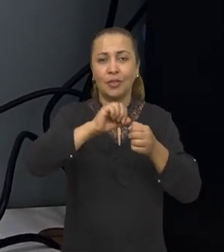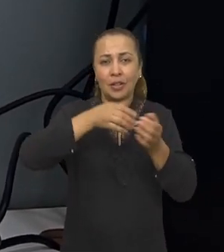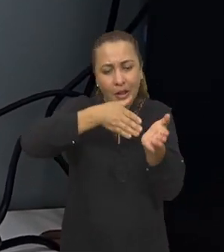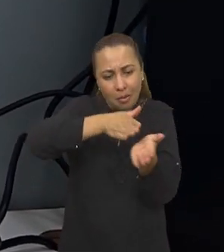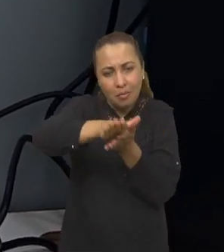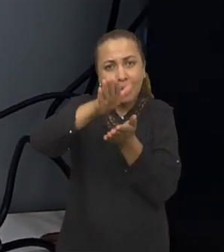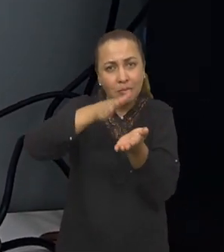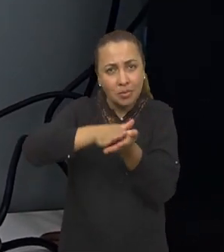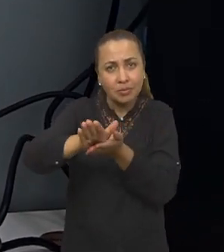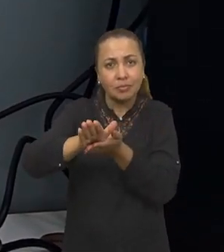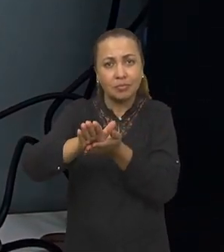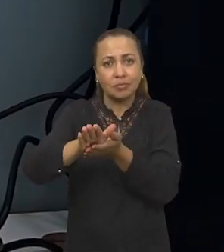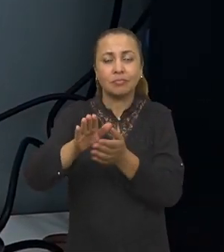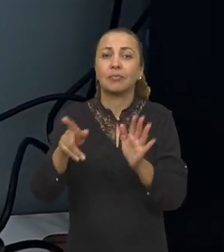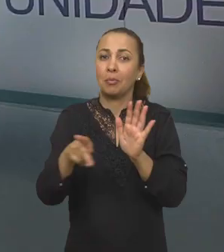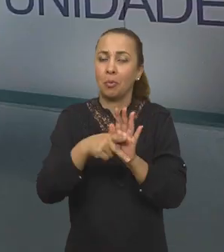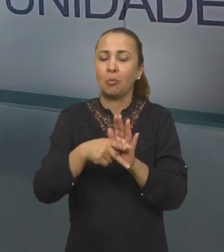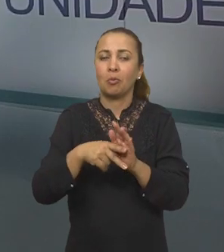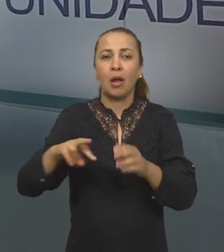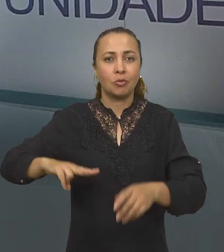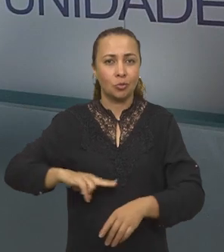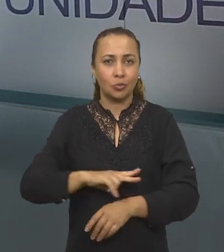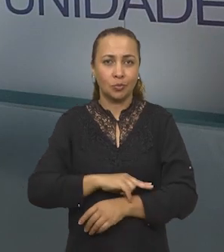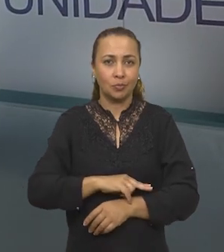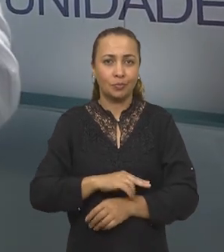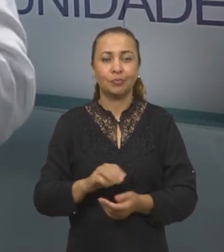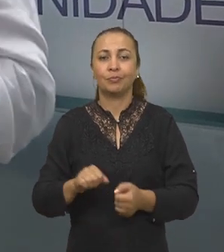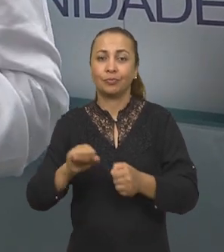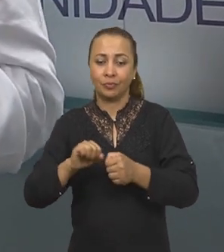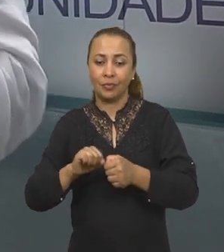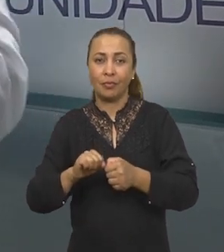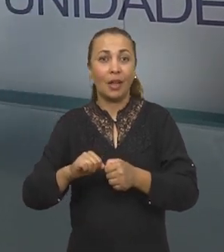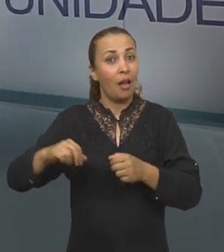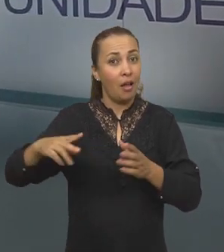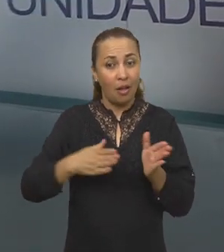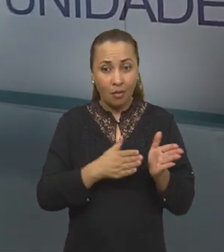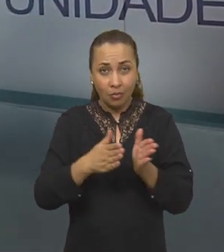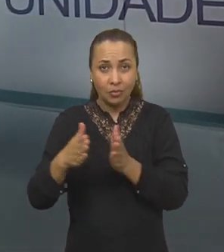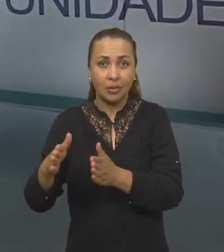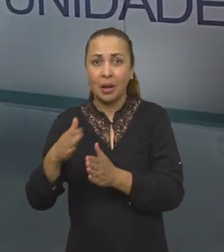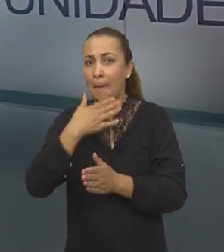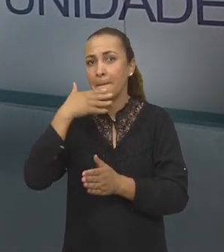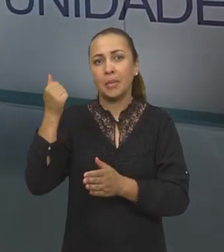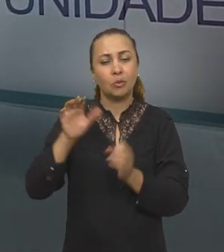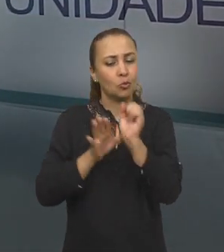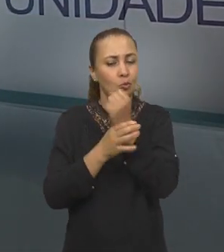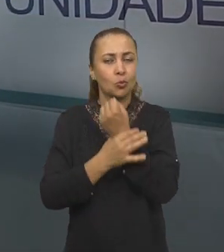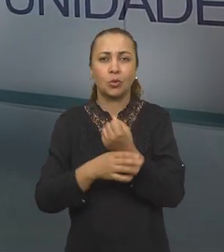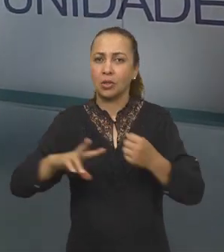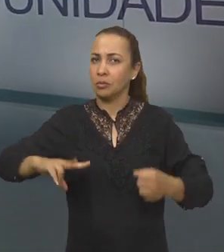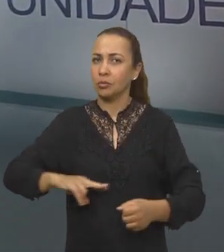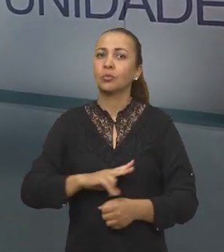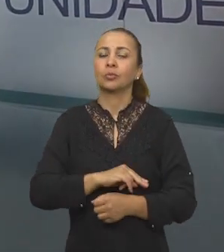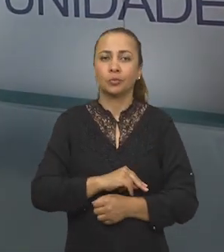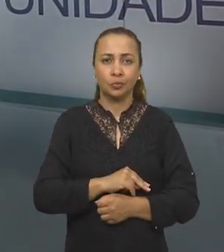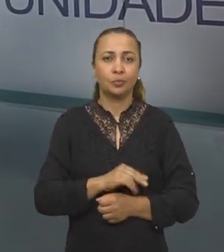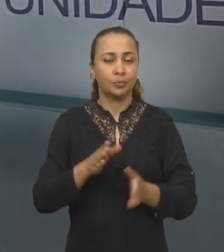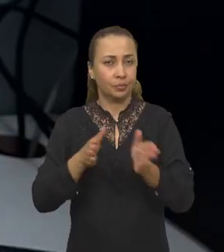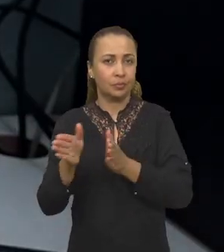guia e antes mesmo de fazer a própria cirurgia. A confecção desse guia representa uma maior precisão cirúrgica, uma maior segurança